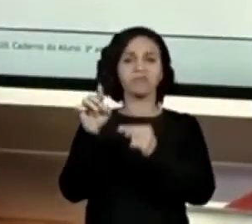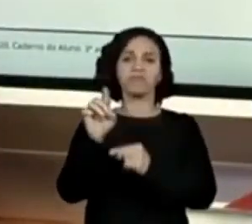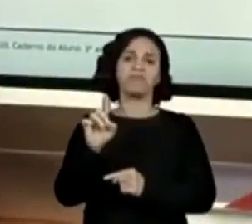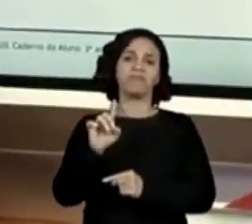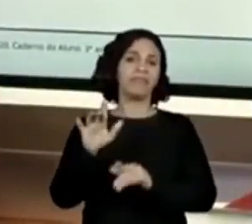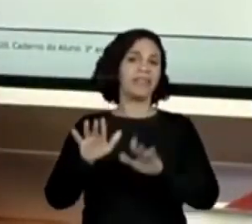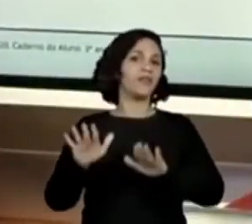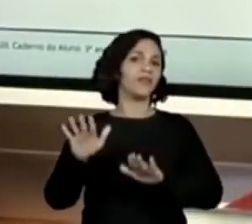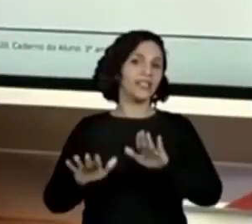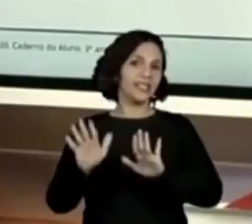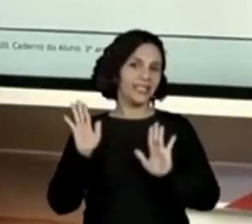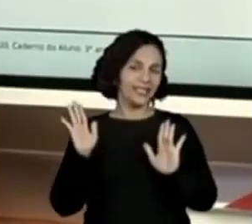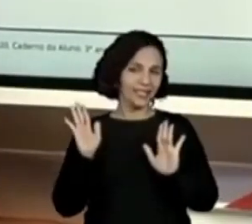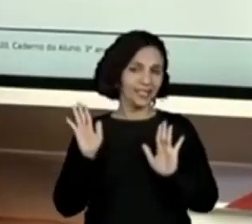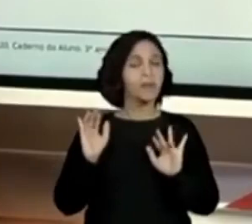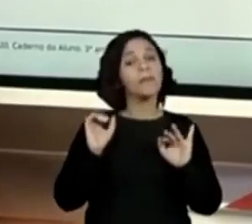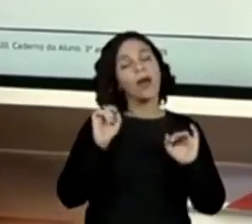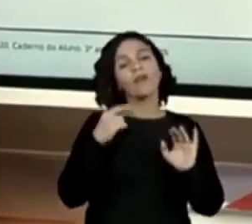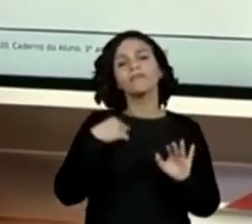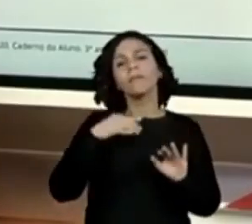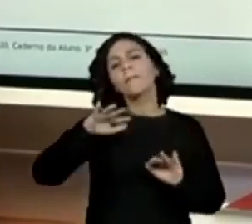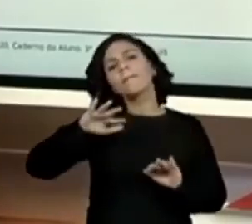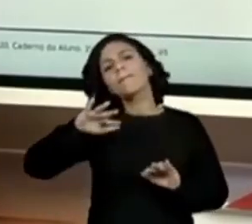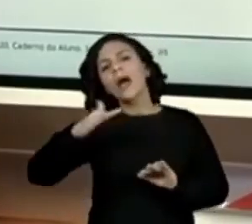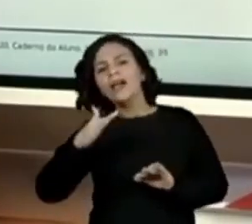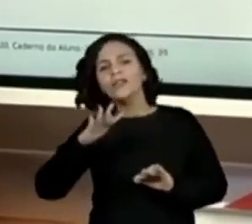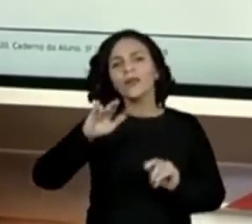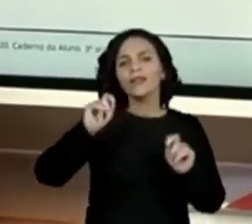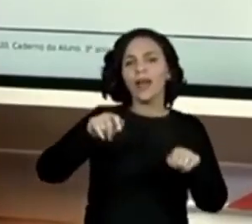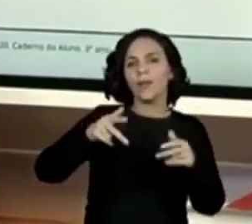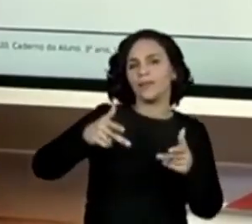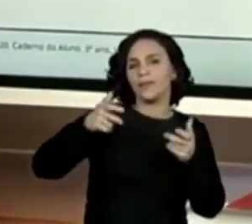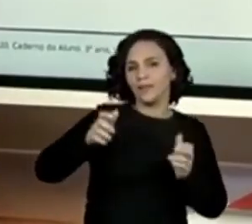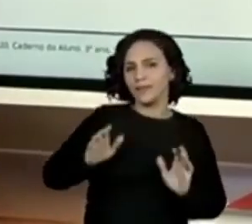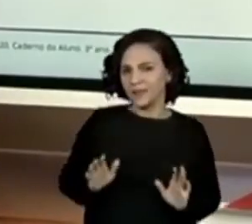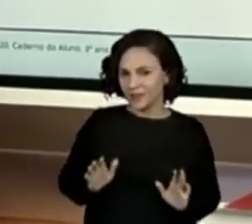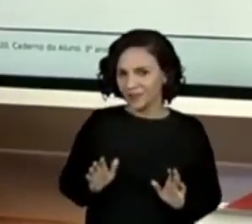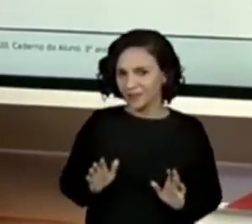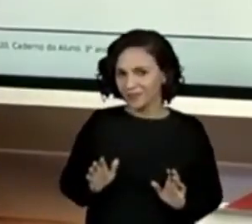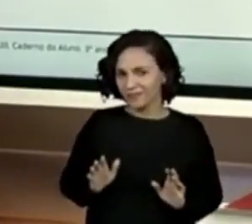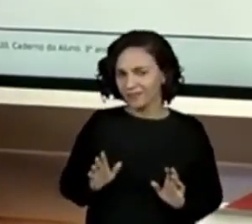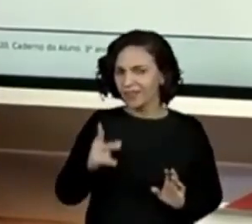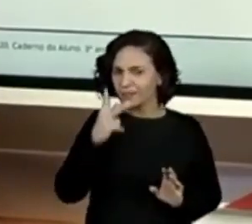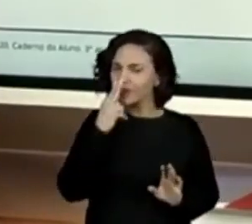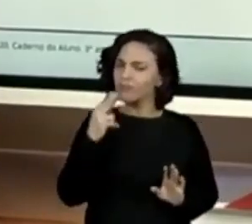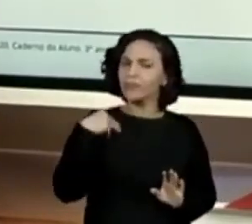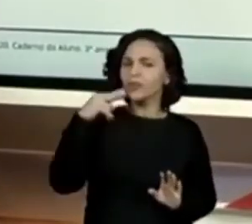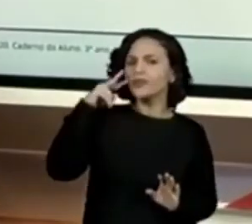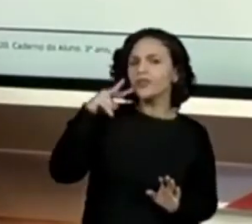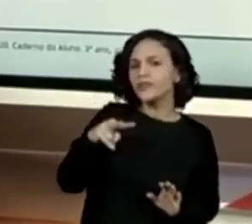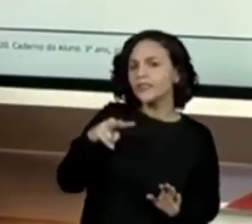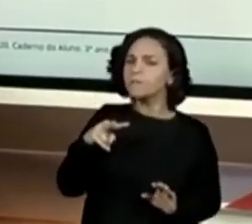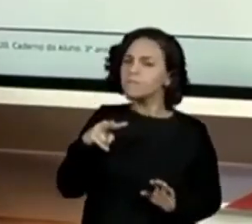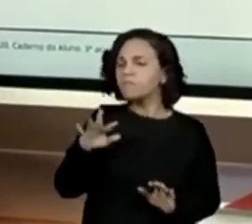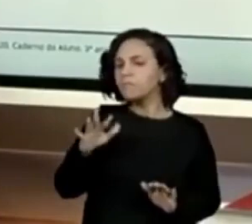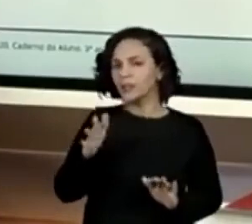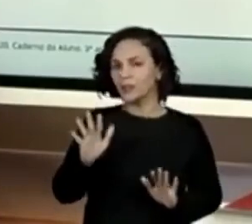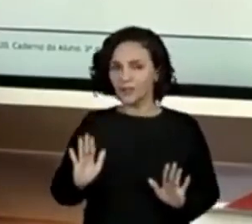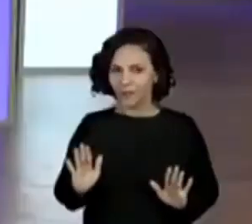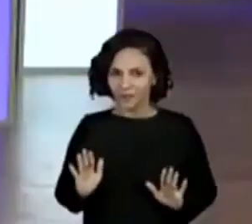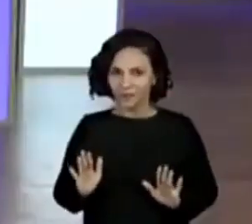corda. Mas a gente vai ter uma ideia mais ou menos, tá bom? A partir do que a gente está vendo aqui.